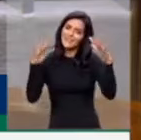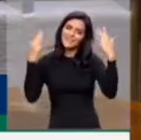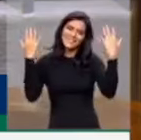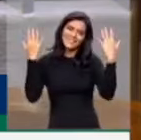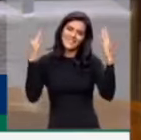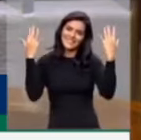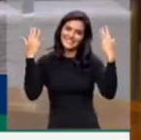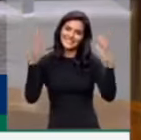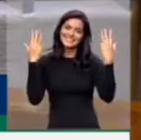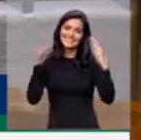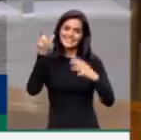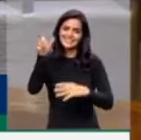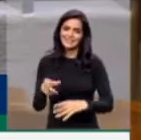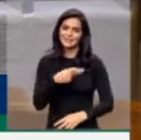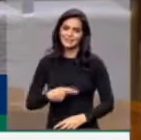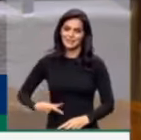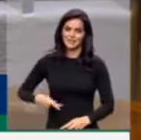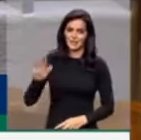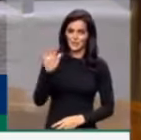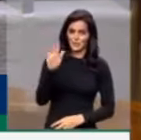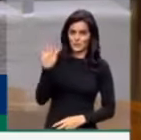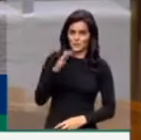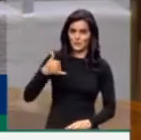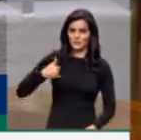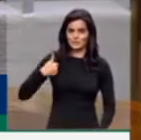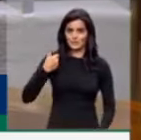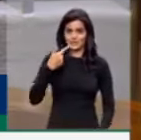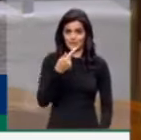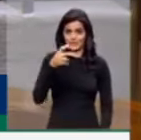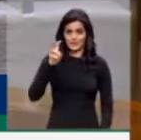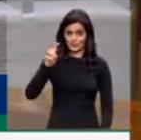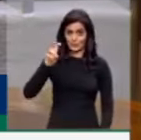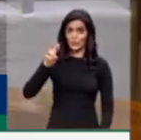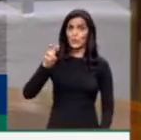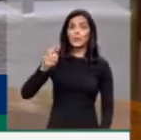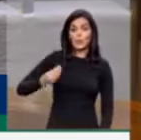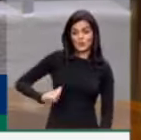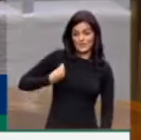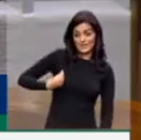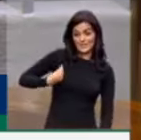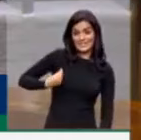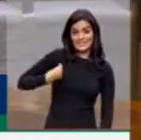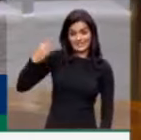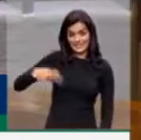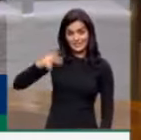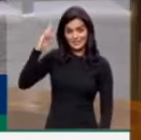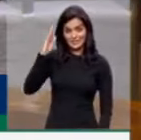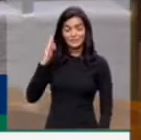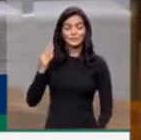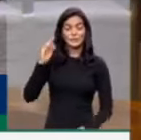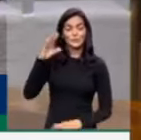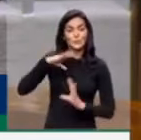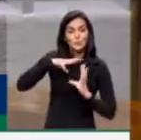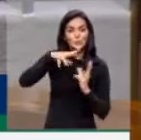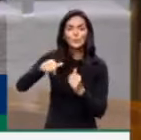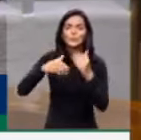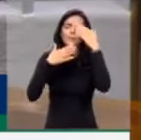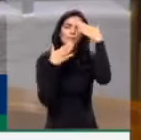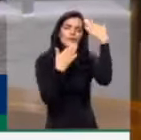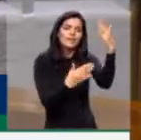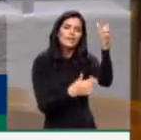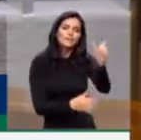presidente Lula, pelos seus 75 anos de existência. Parabéns, presidente Lula, e obrigada por você existir.